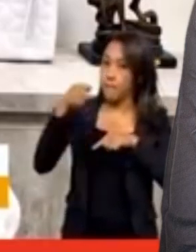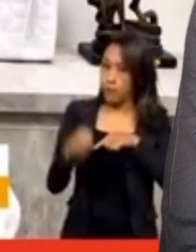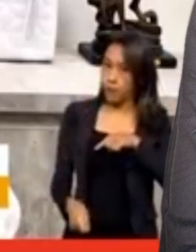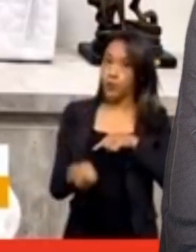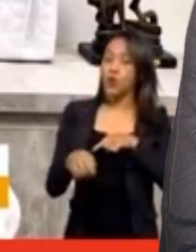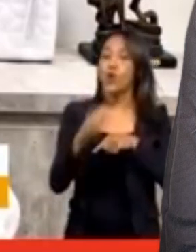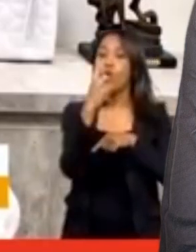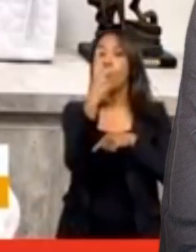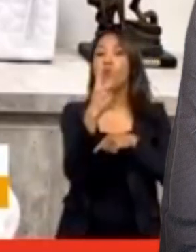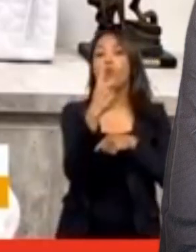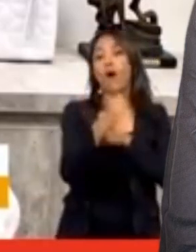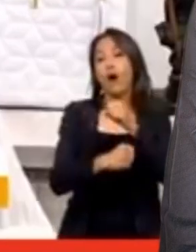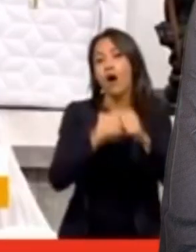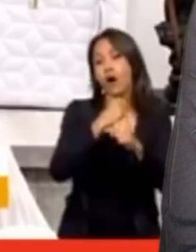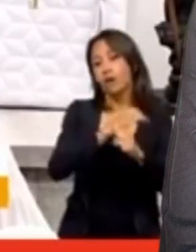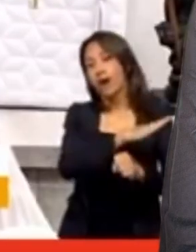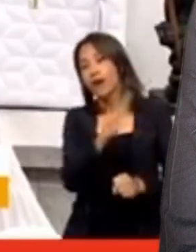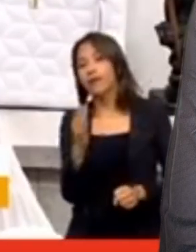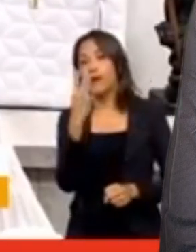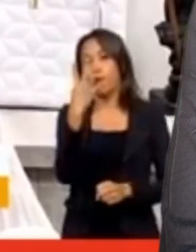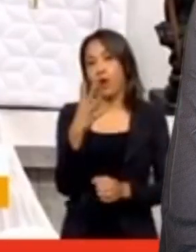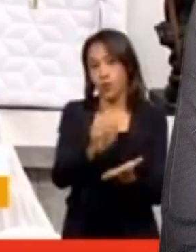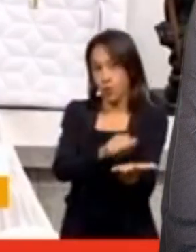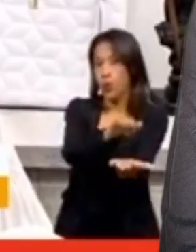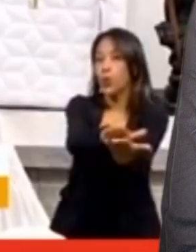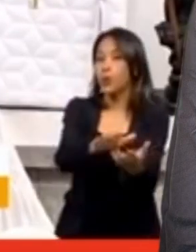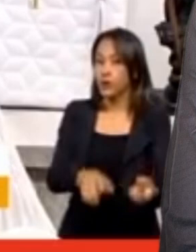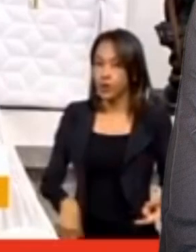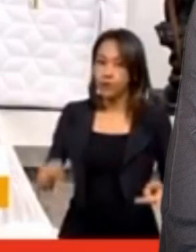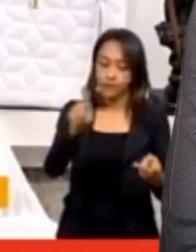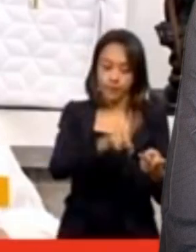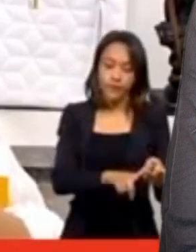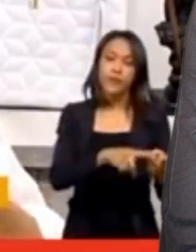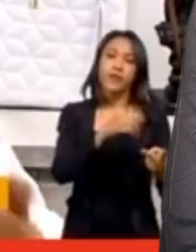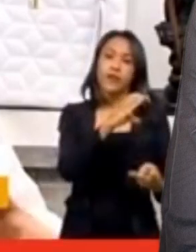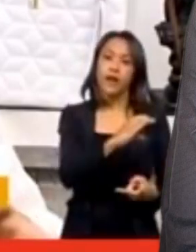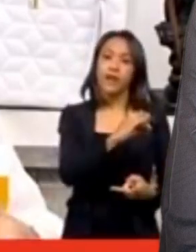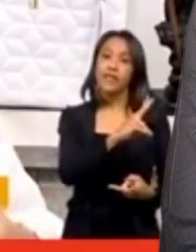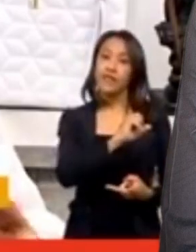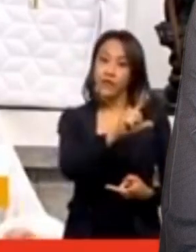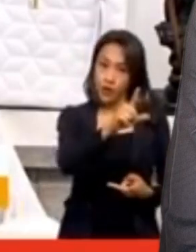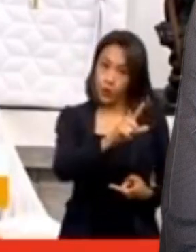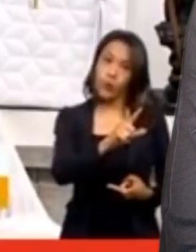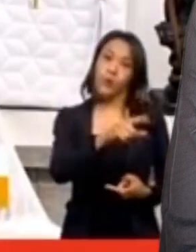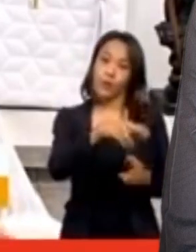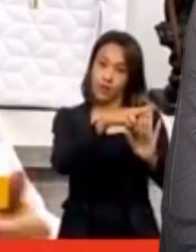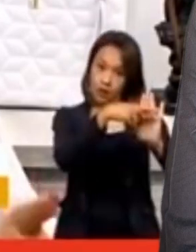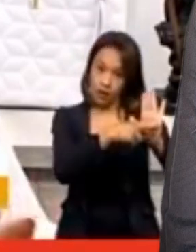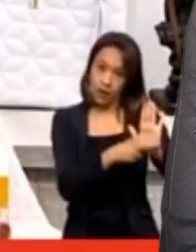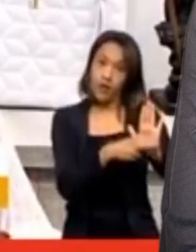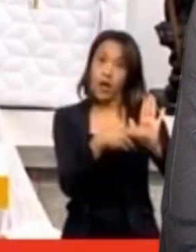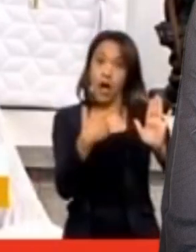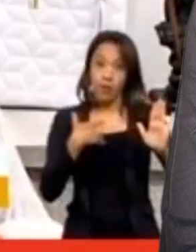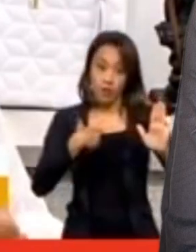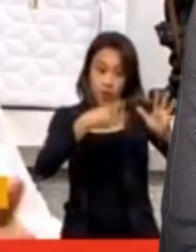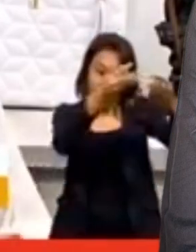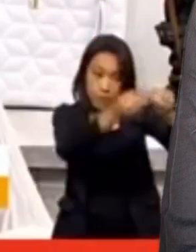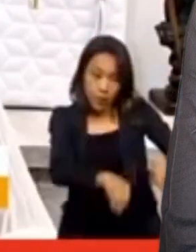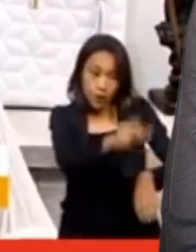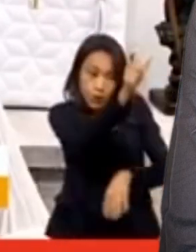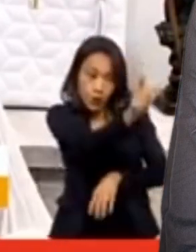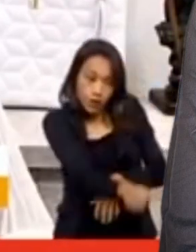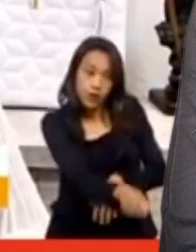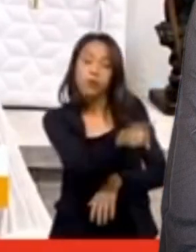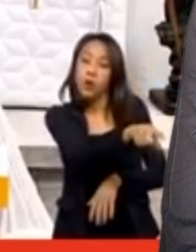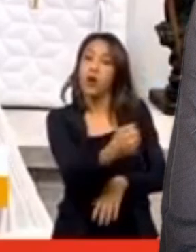a quatro anos e multa. Na esfera civil, também a pessoa que foi onerada, né, que teve o prejuízo, pode